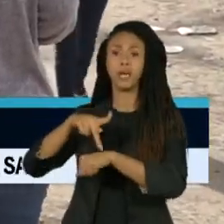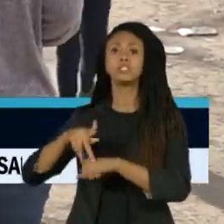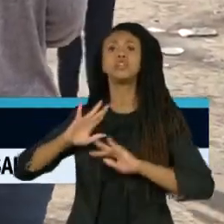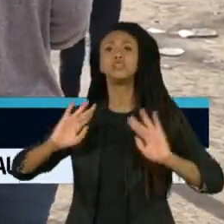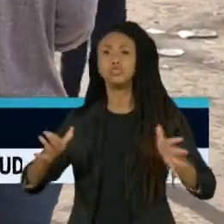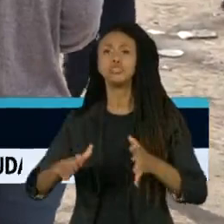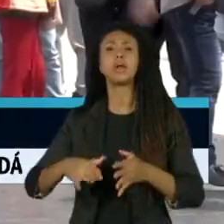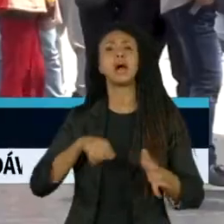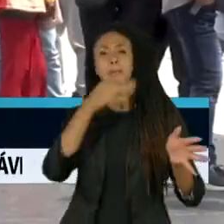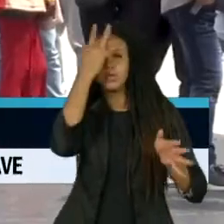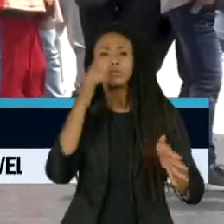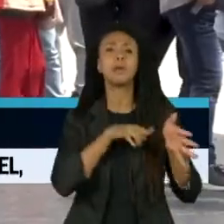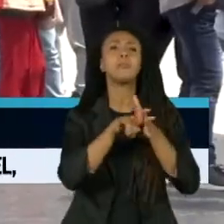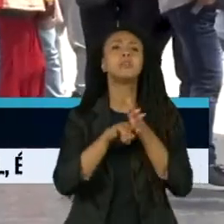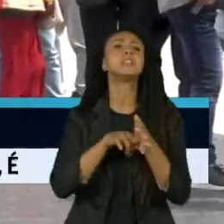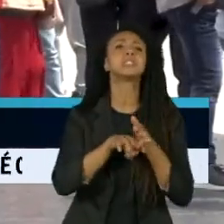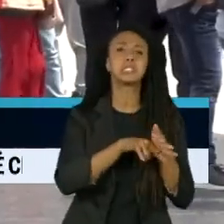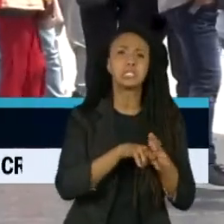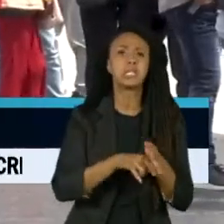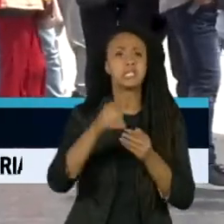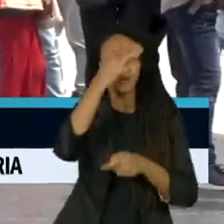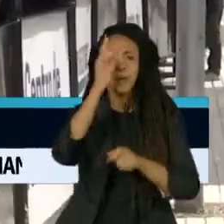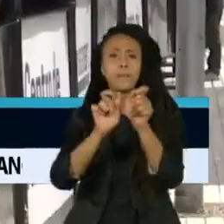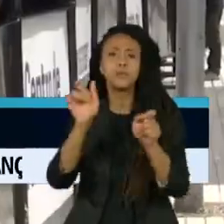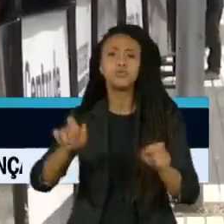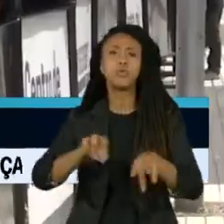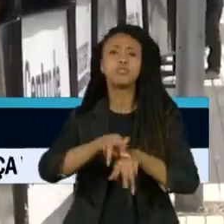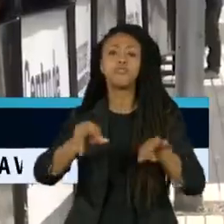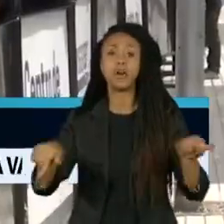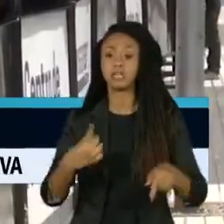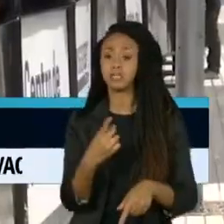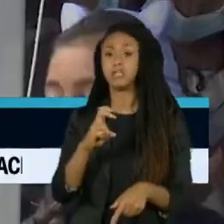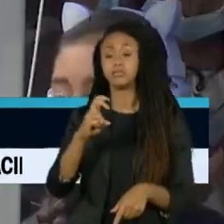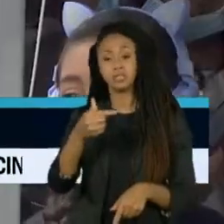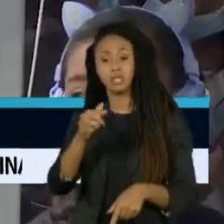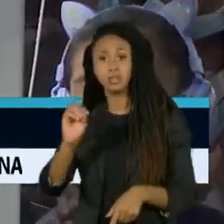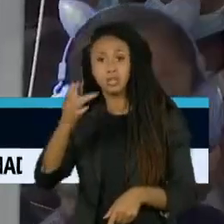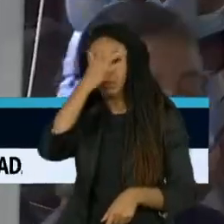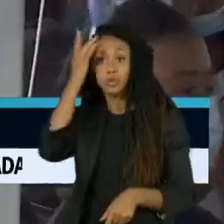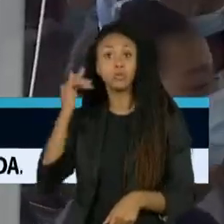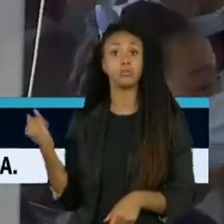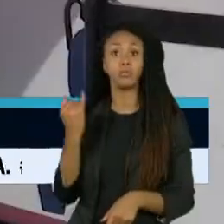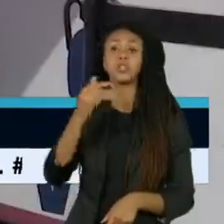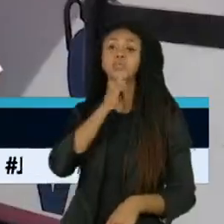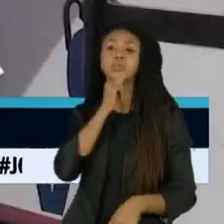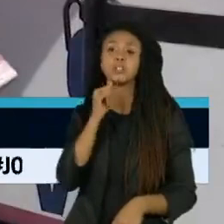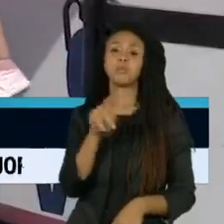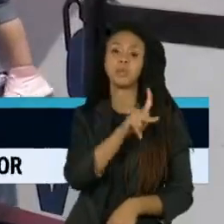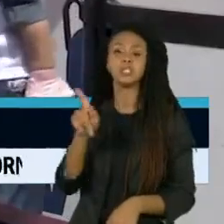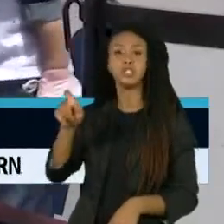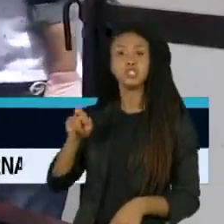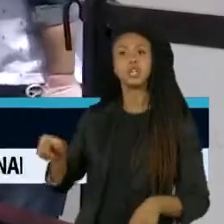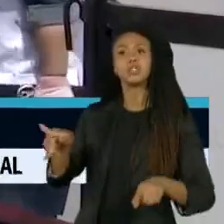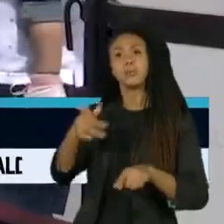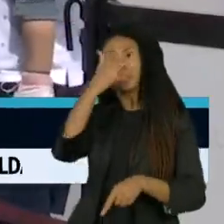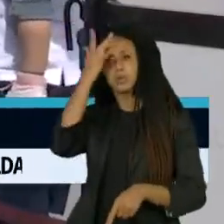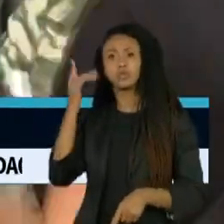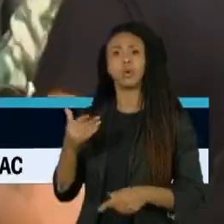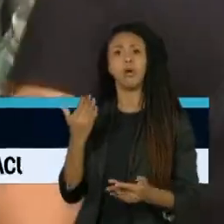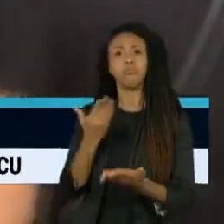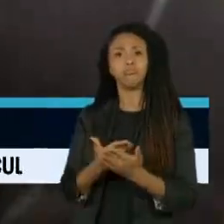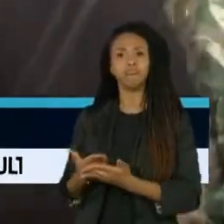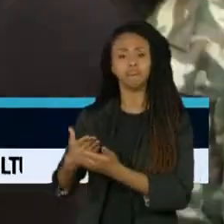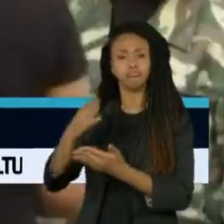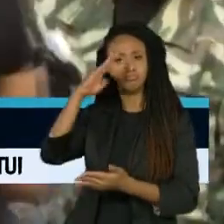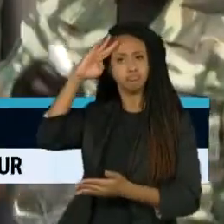1.100 pessoas de diferentes países, além de 170 personalidades, como ex-presidentes, acadêmicos e formadores de opinião.